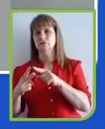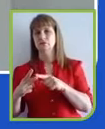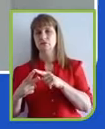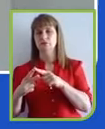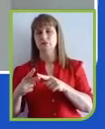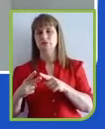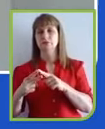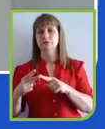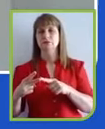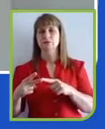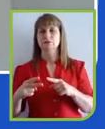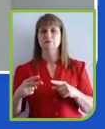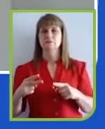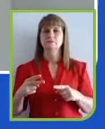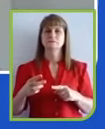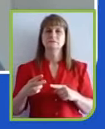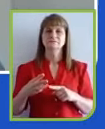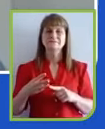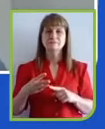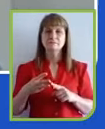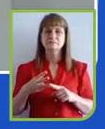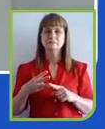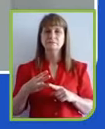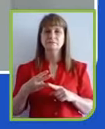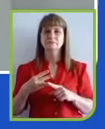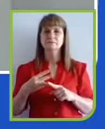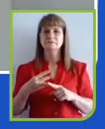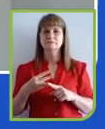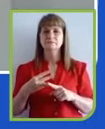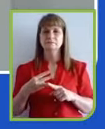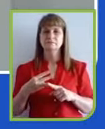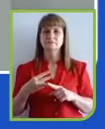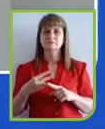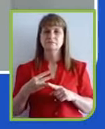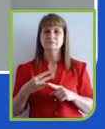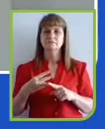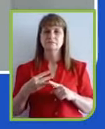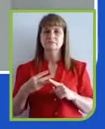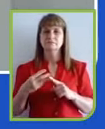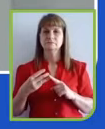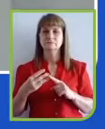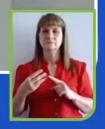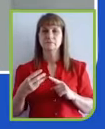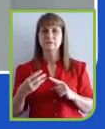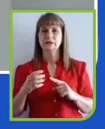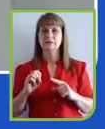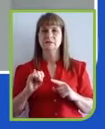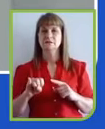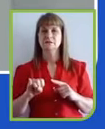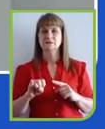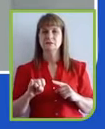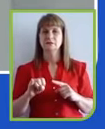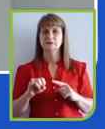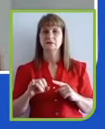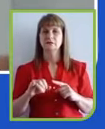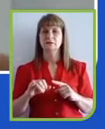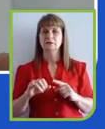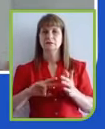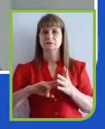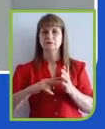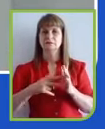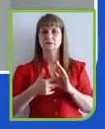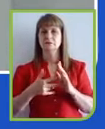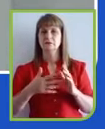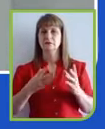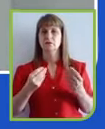relevantes. Mas entendemos que é dessa forma que a gente se identifica muito claramente. Os